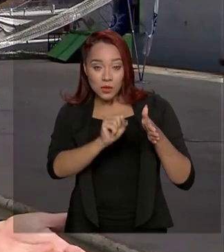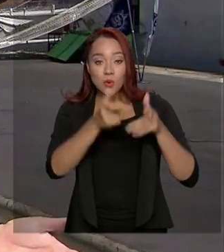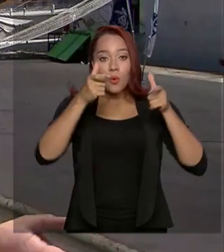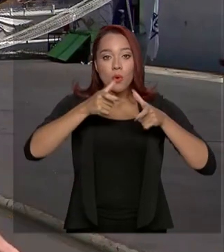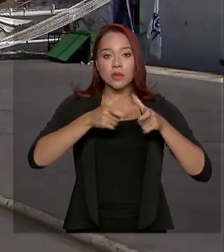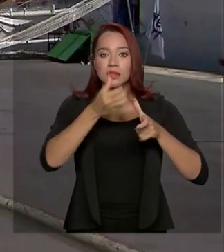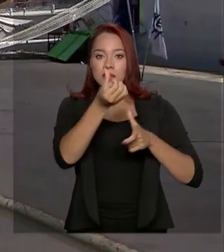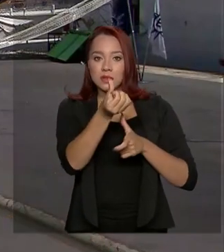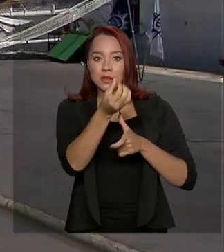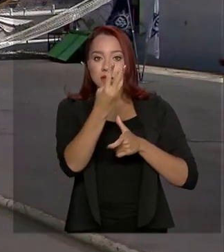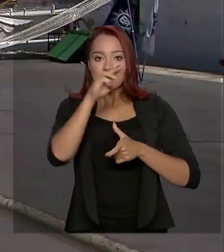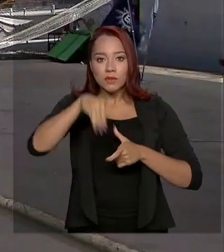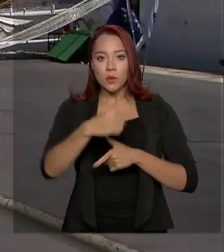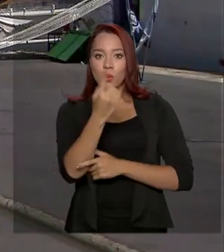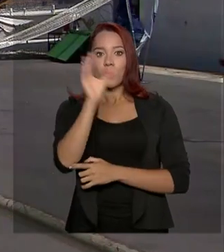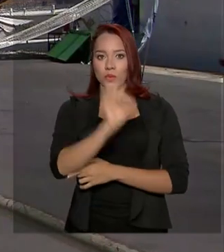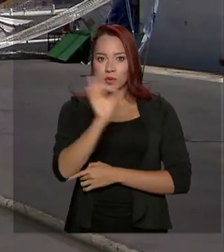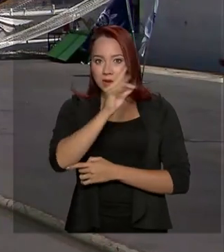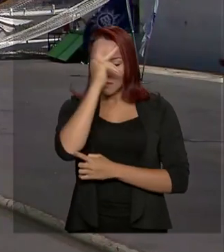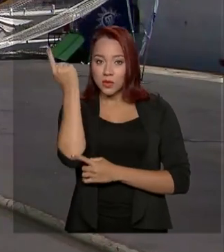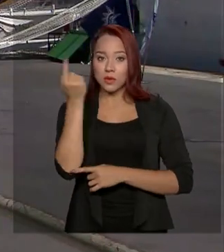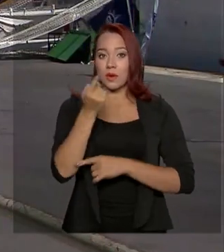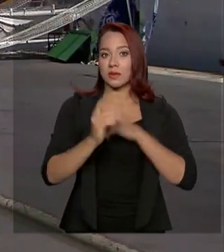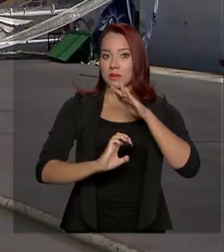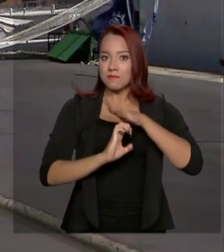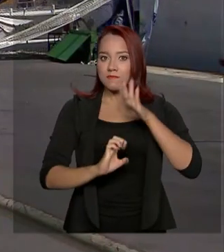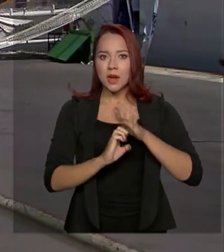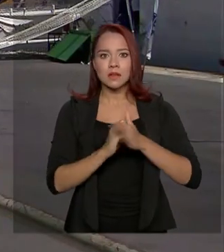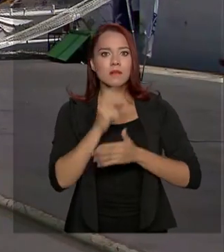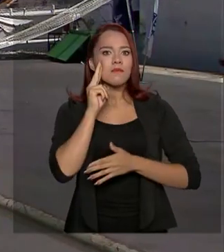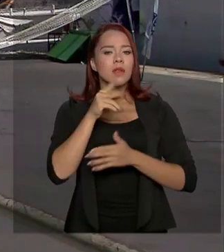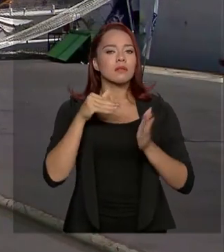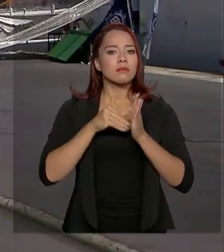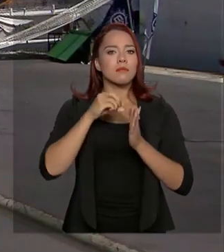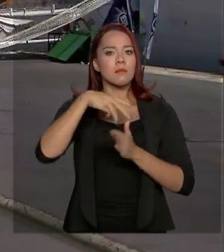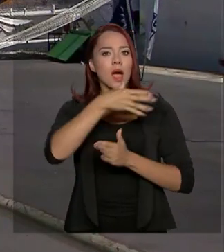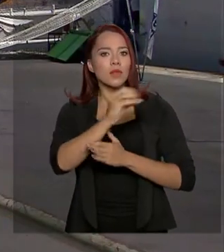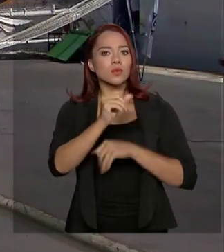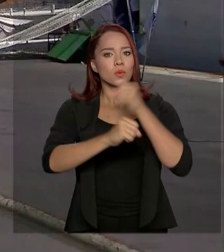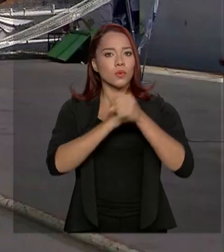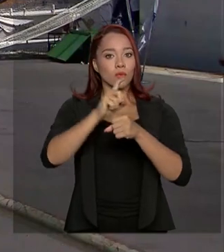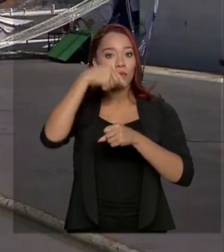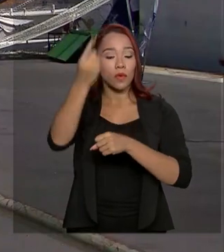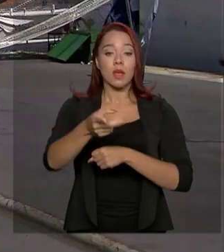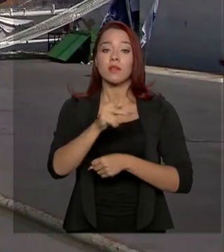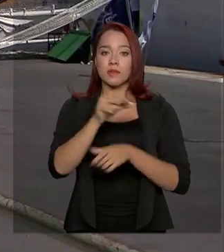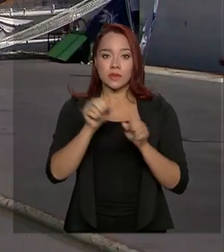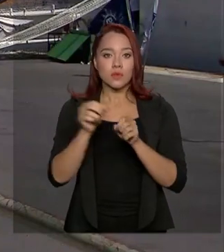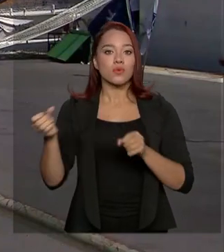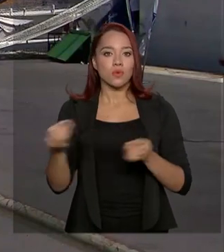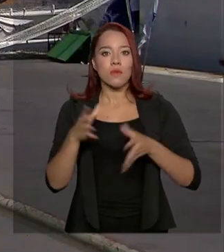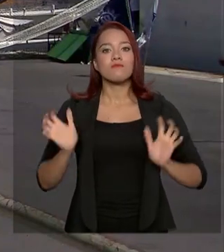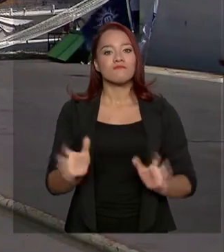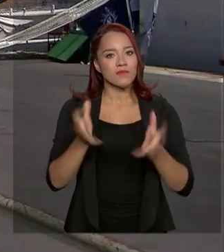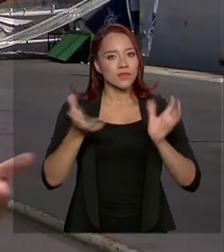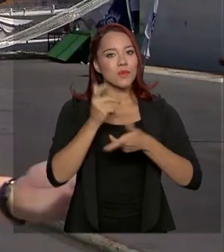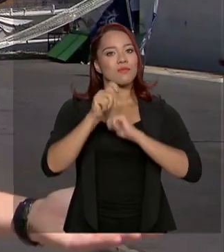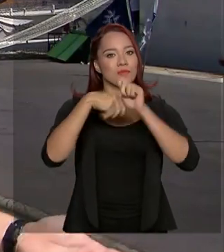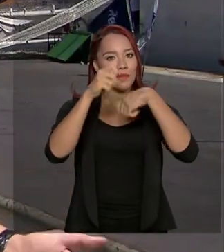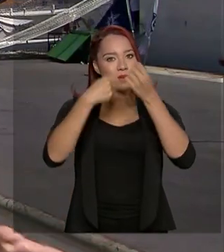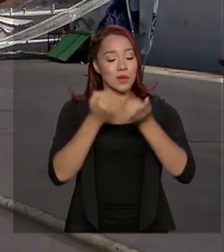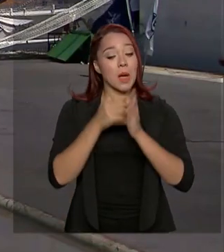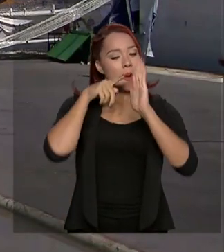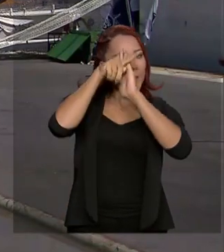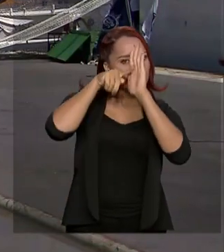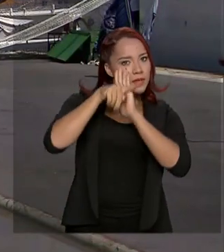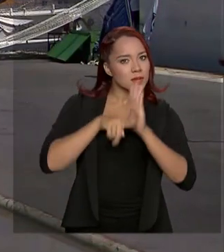63,1% dos empresários revelaram que até março do ano que vem pretendem fazer novos investimentos em seus negócios. A